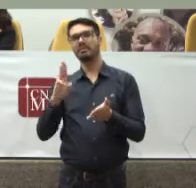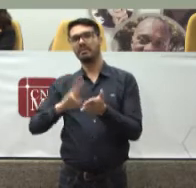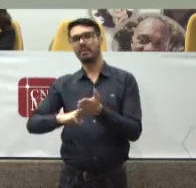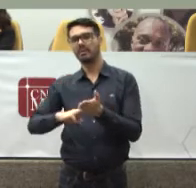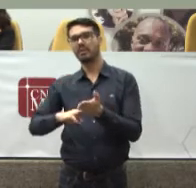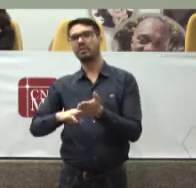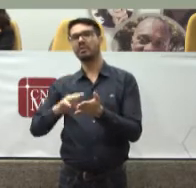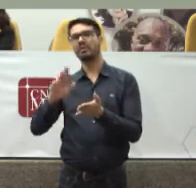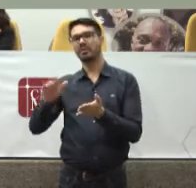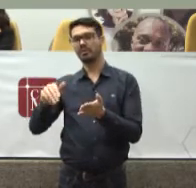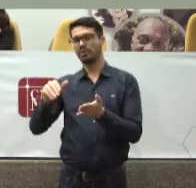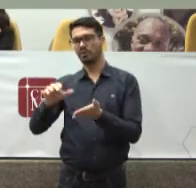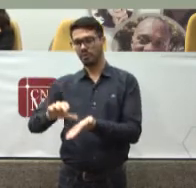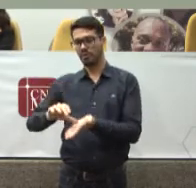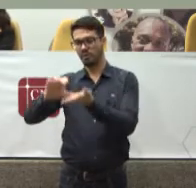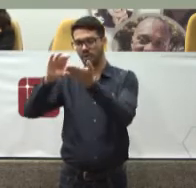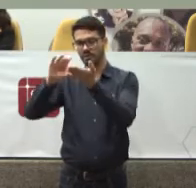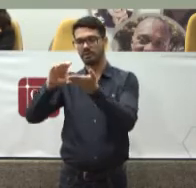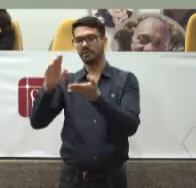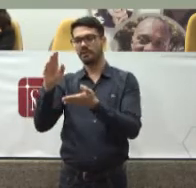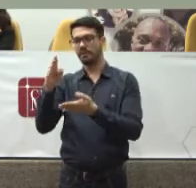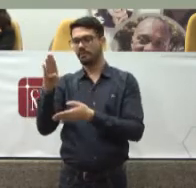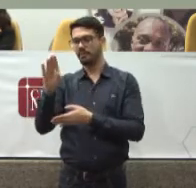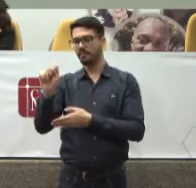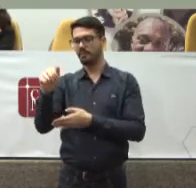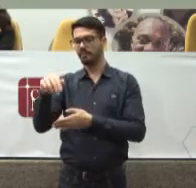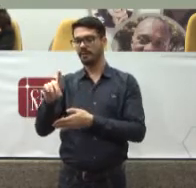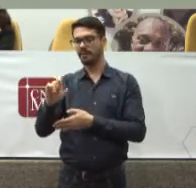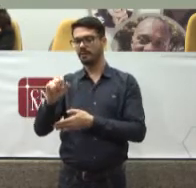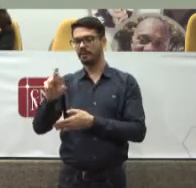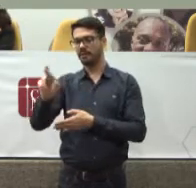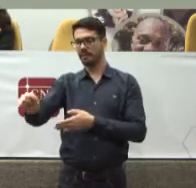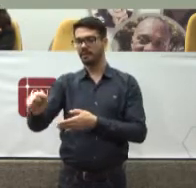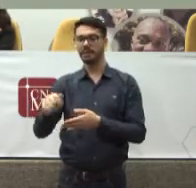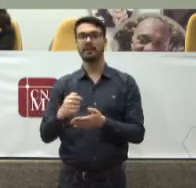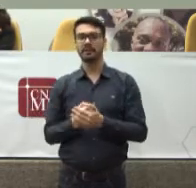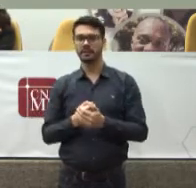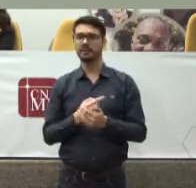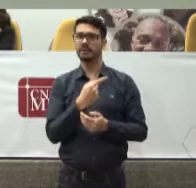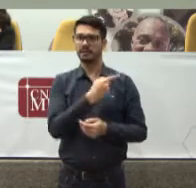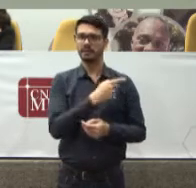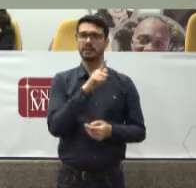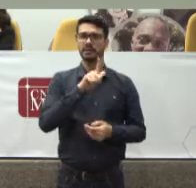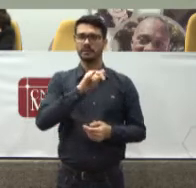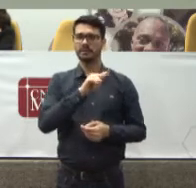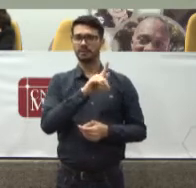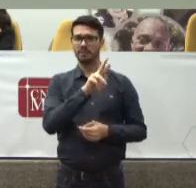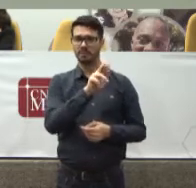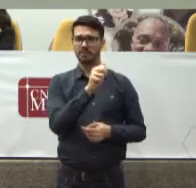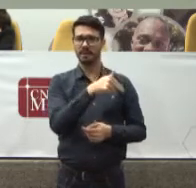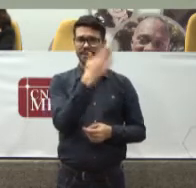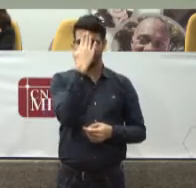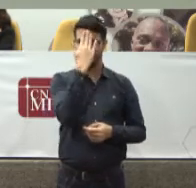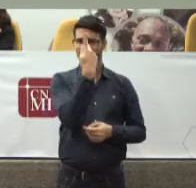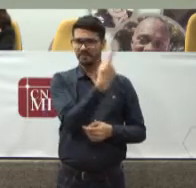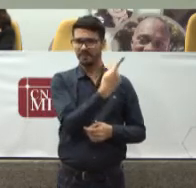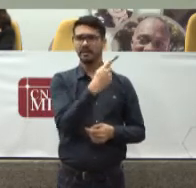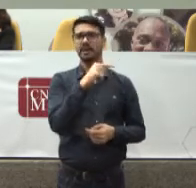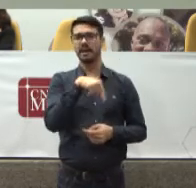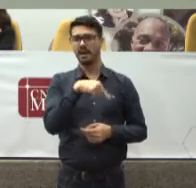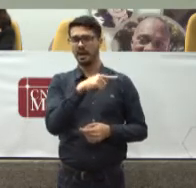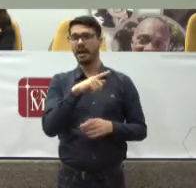Porque nós estamos Convencidos Todos nós Gebran sabe disso Arthur Marinês Esta ação